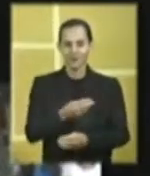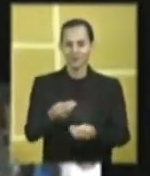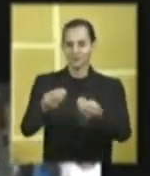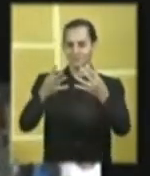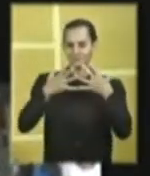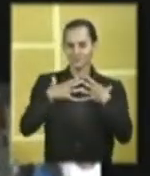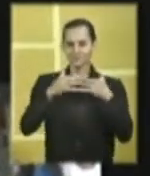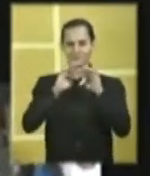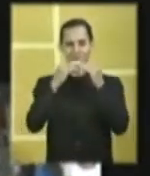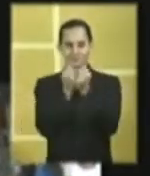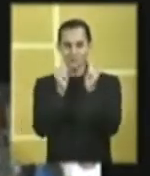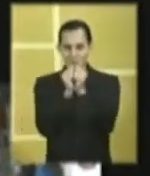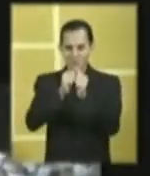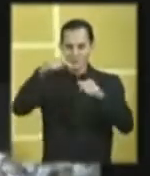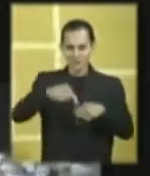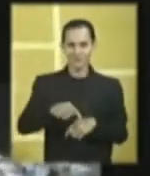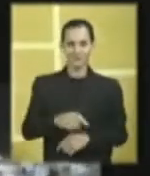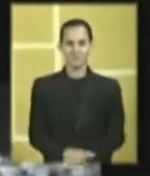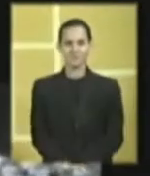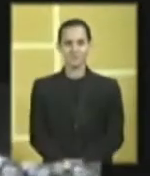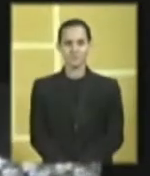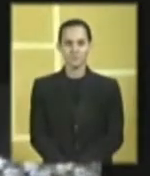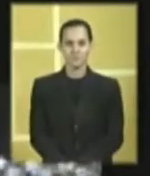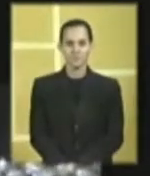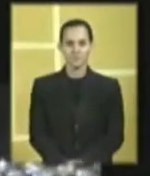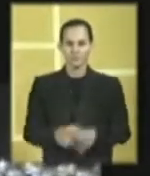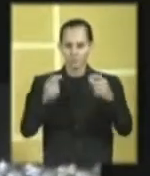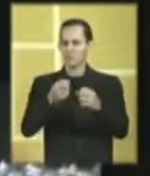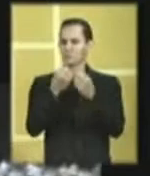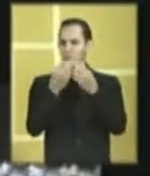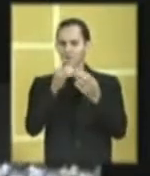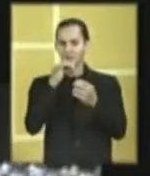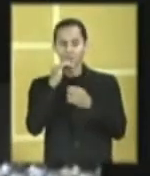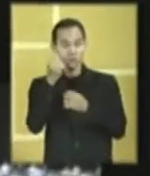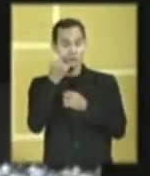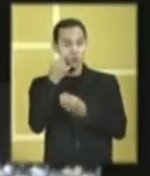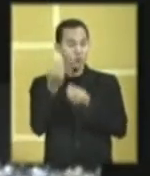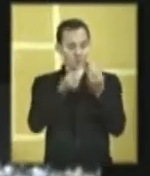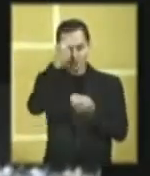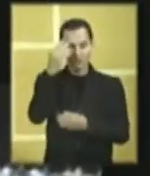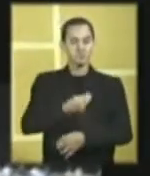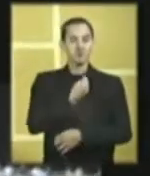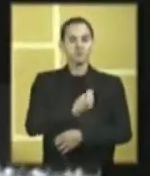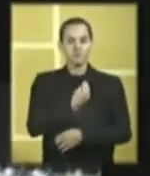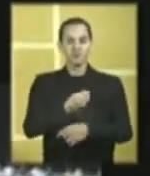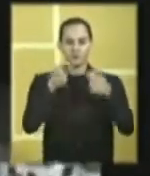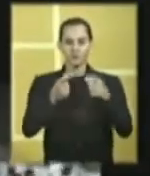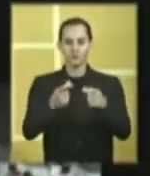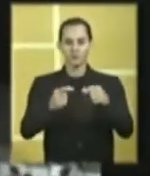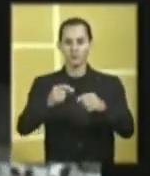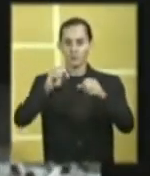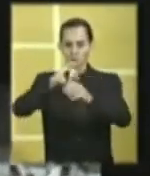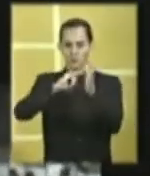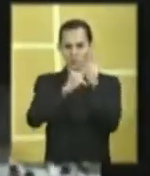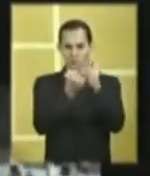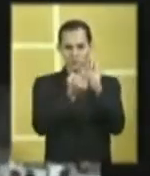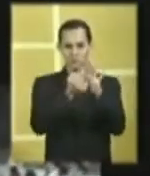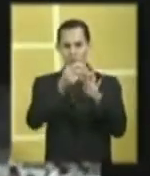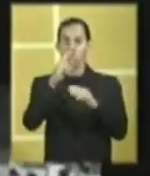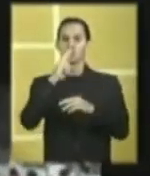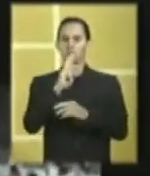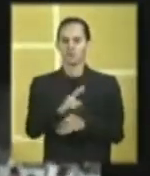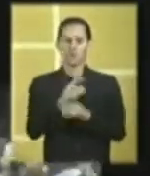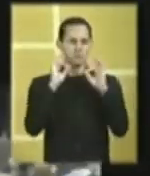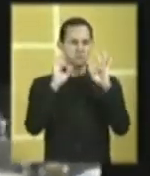Trouxe a minha família toda, está todo mundo gostando. O páreo é duro, veja a sincronia dos participantes no Polio Esportivo São Jorge. Os